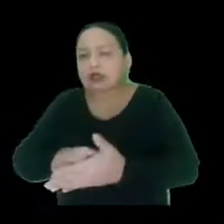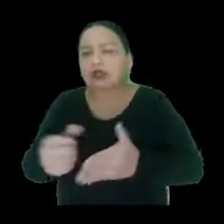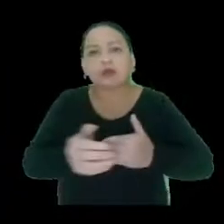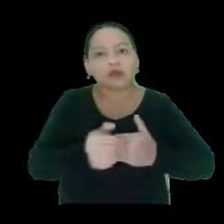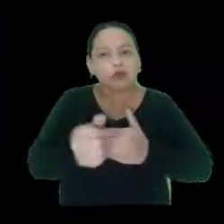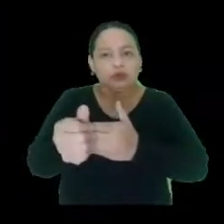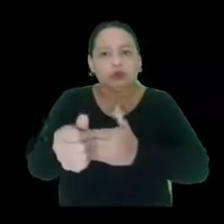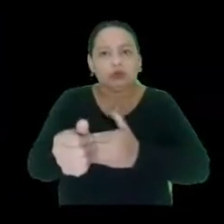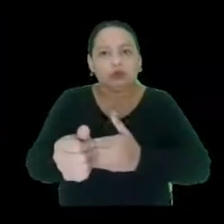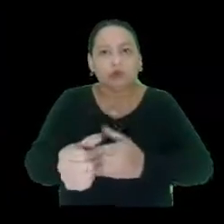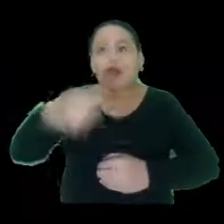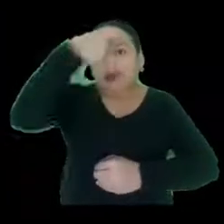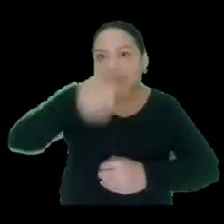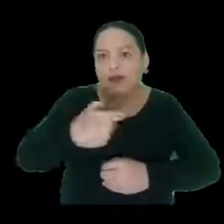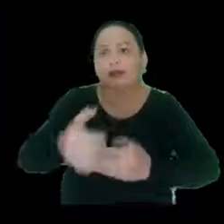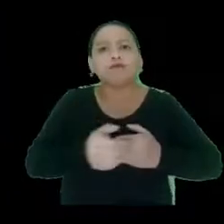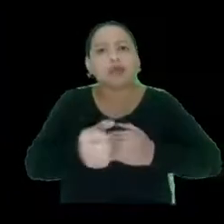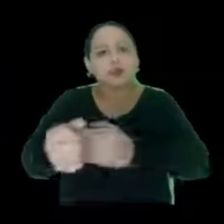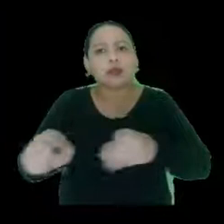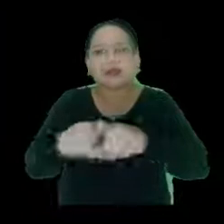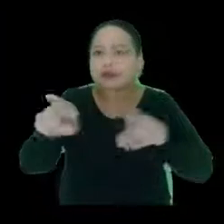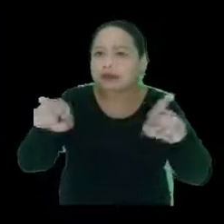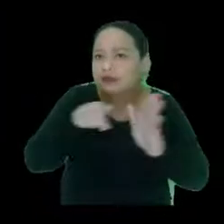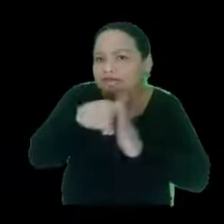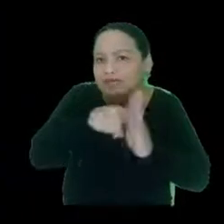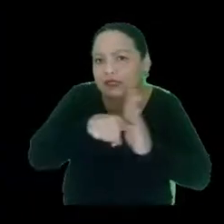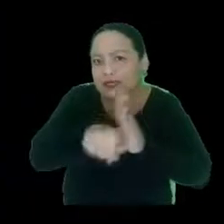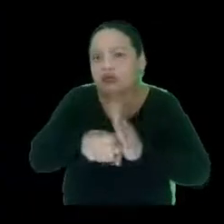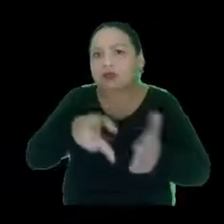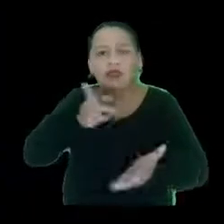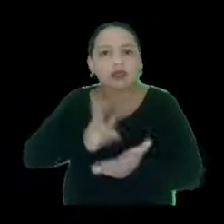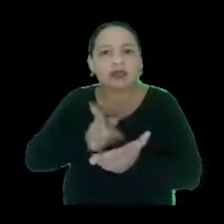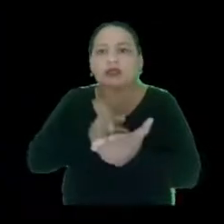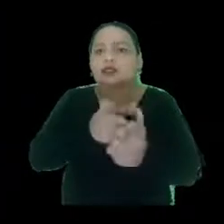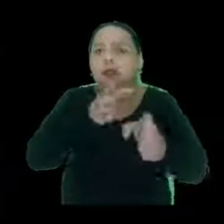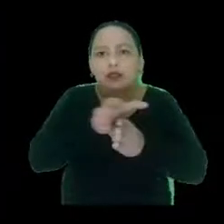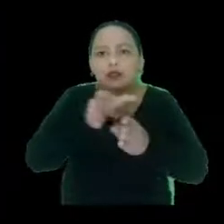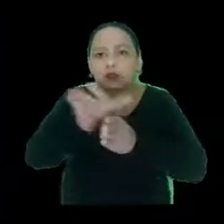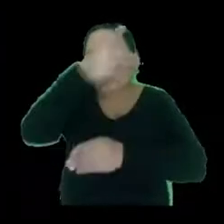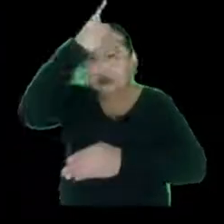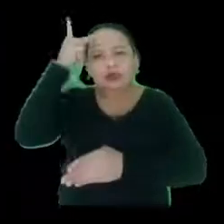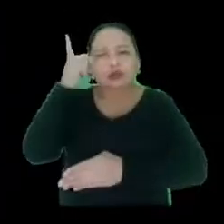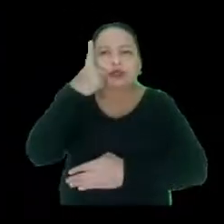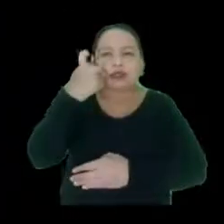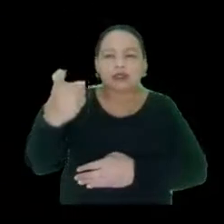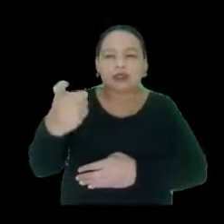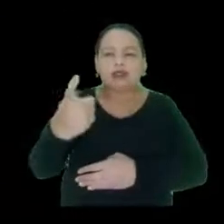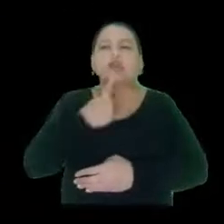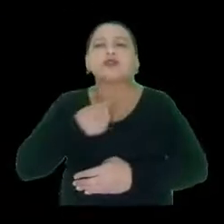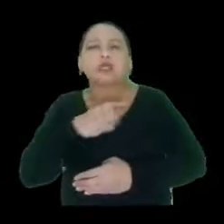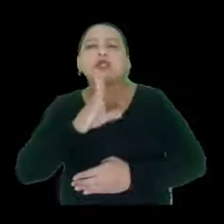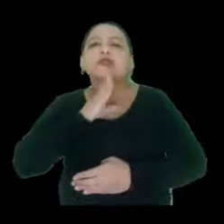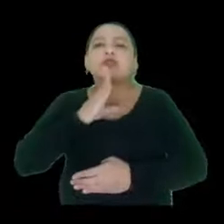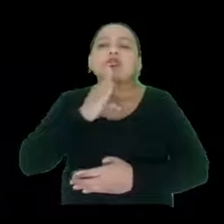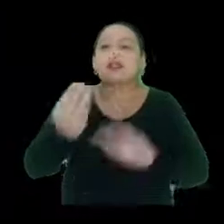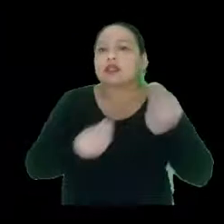Eu sou guia-intérprete, né? Sou pesquisadora na área. E sempre recomendo que as pessoas que tenham interesse